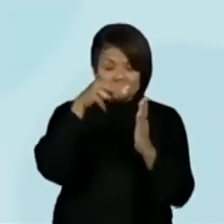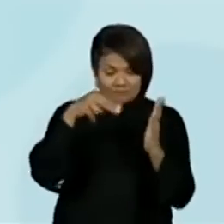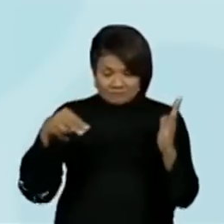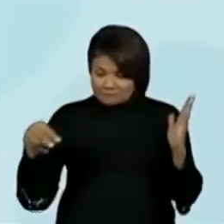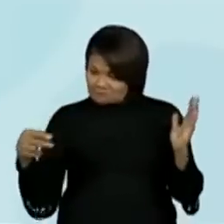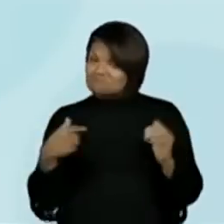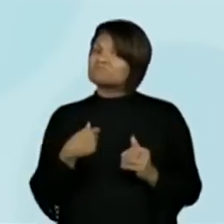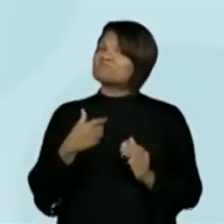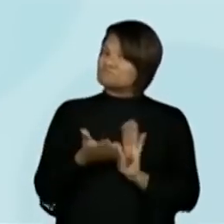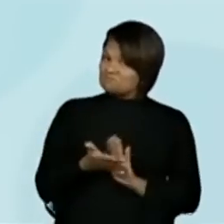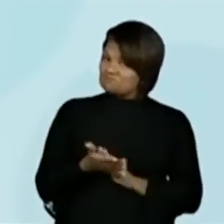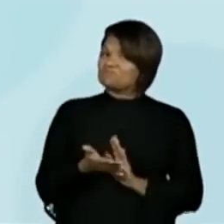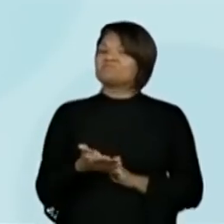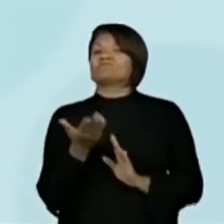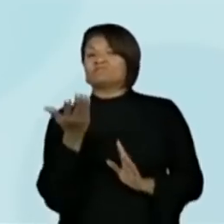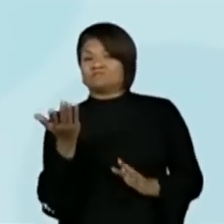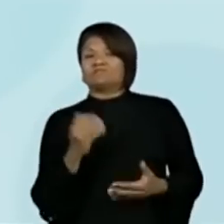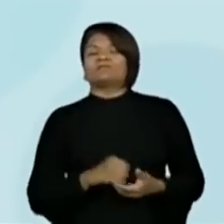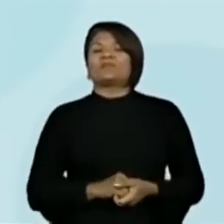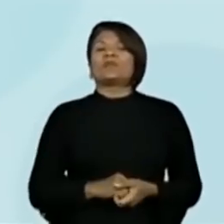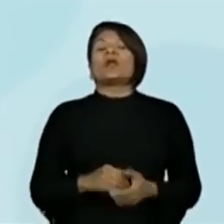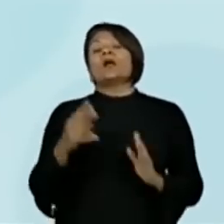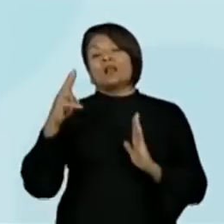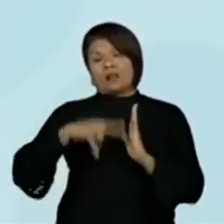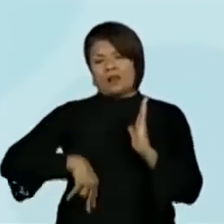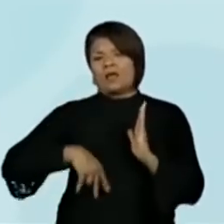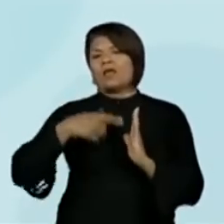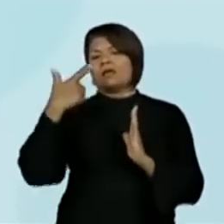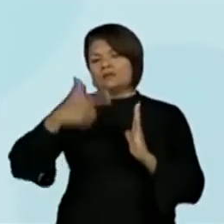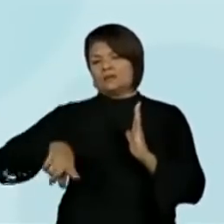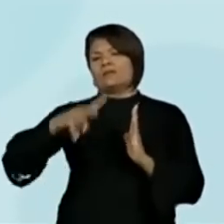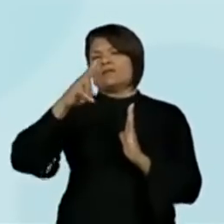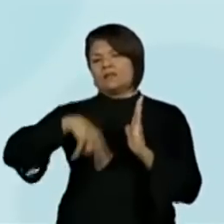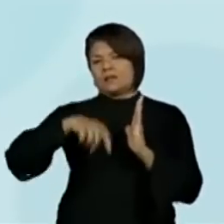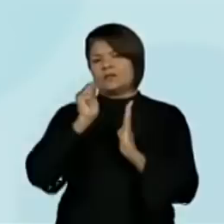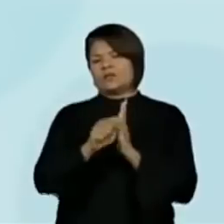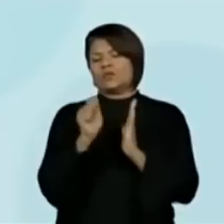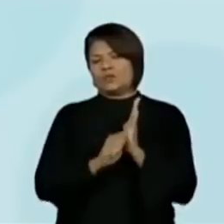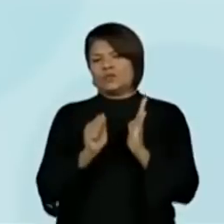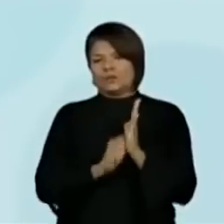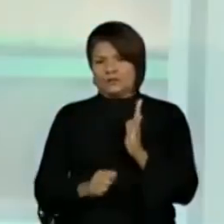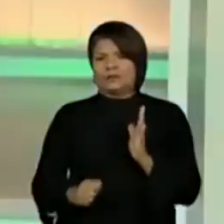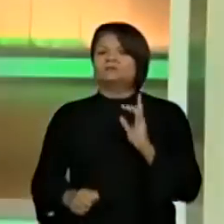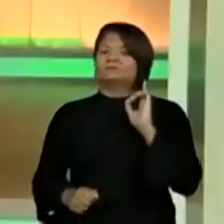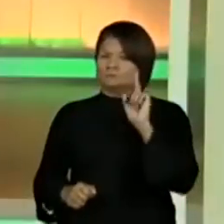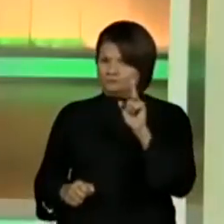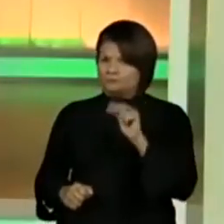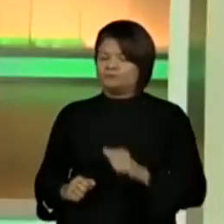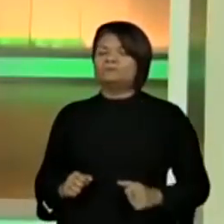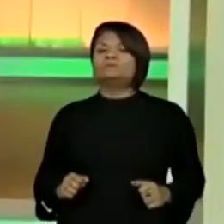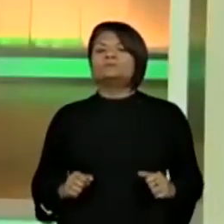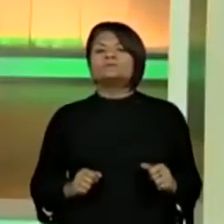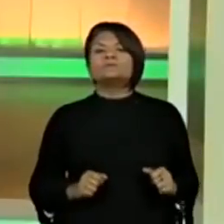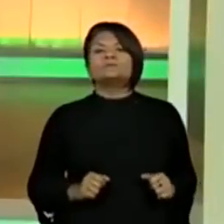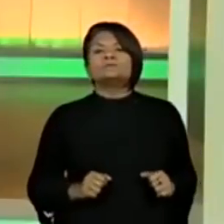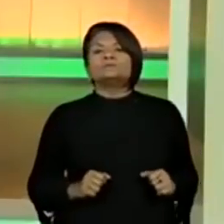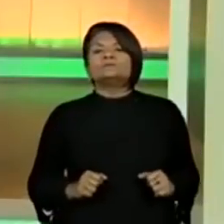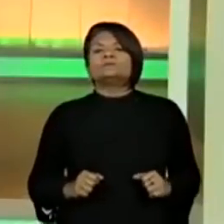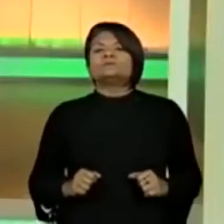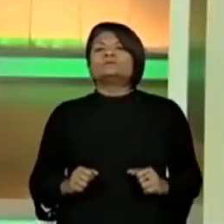mental no caderno de vocês. Leia e releia essas anotações que você fez. Esse é o movimento. Bom,